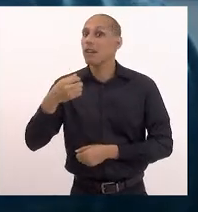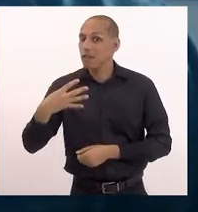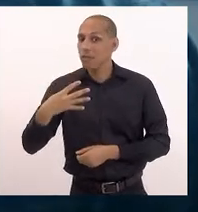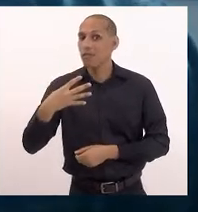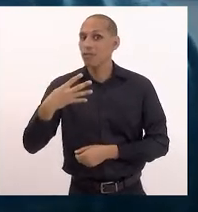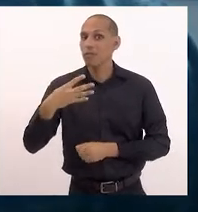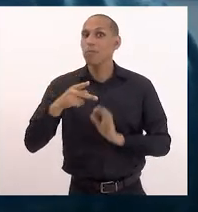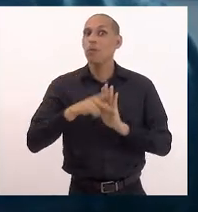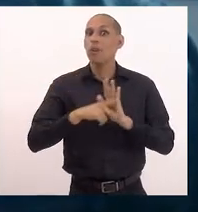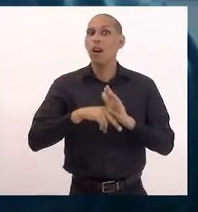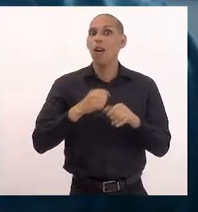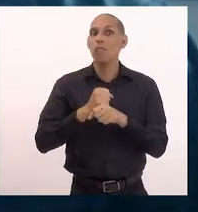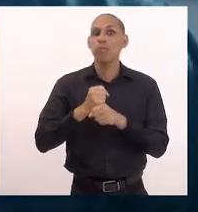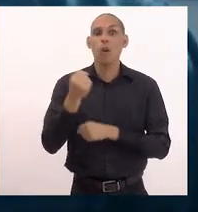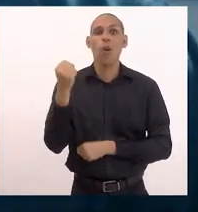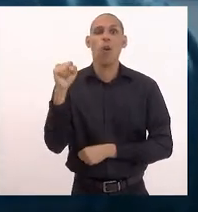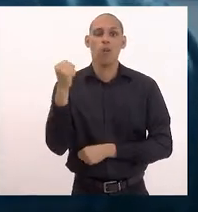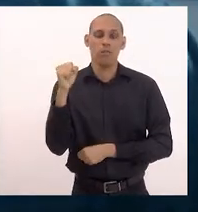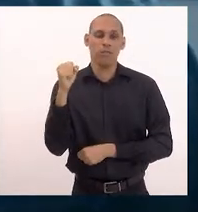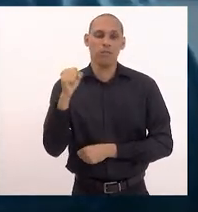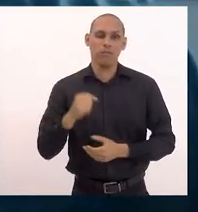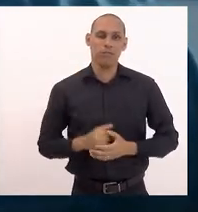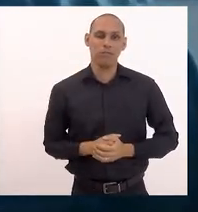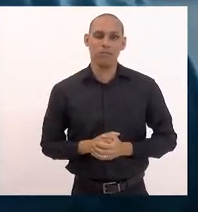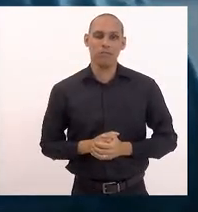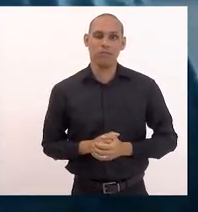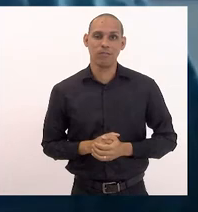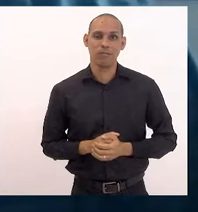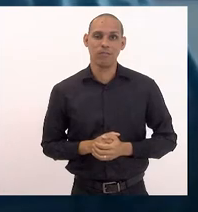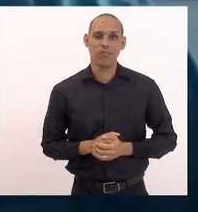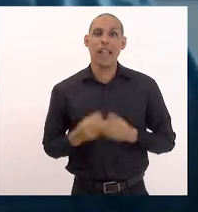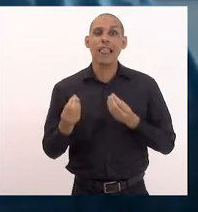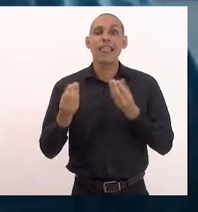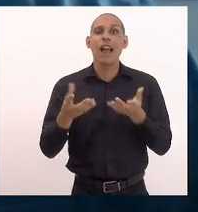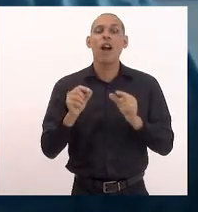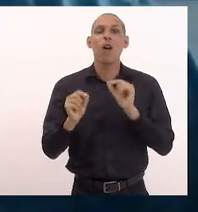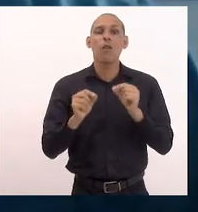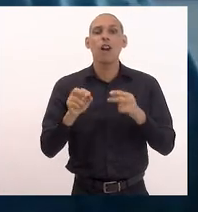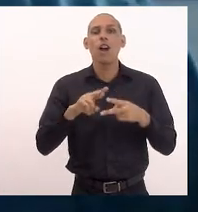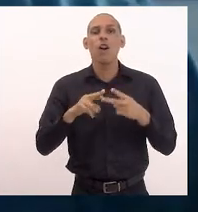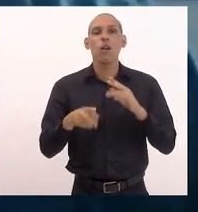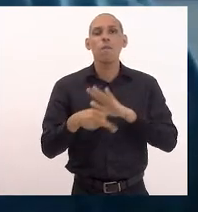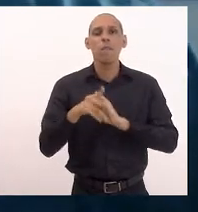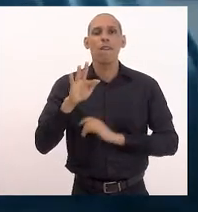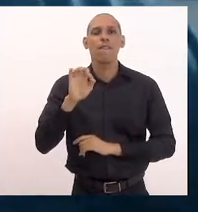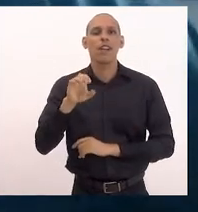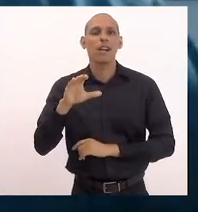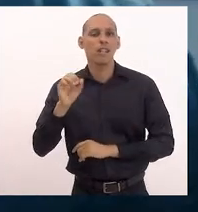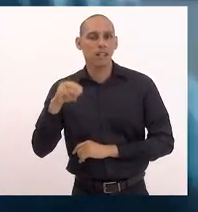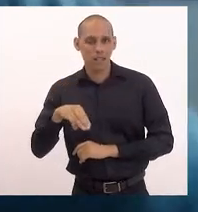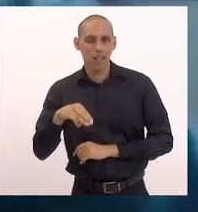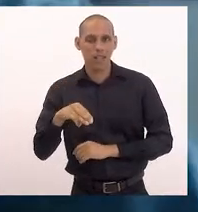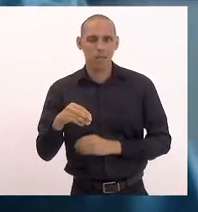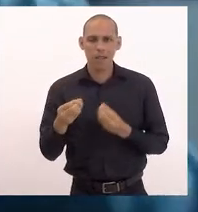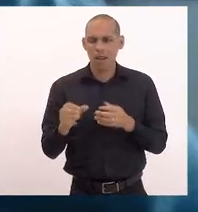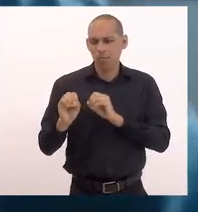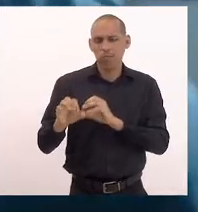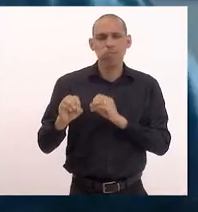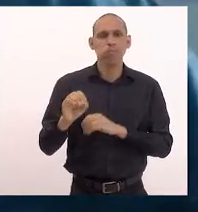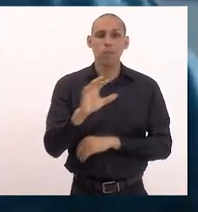O projeto tem oito anos que garante recursos do FECAM para a educação ambiental.